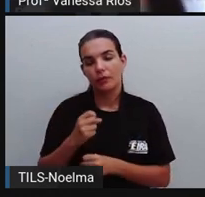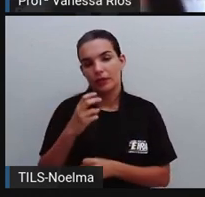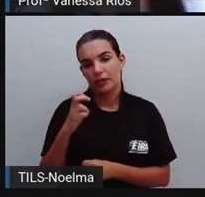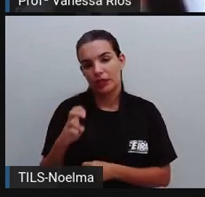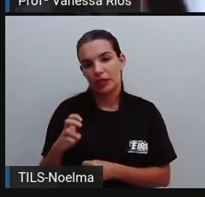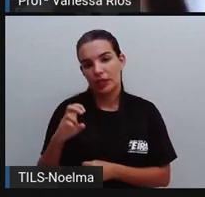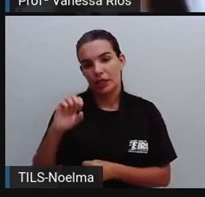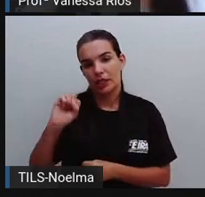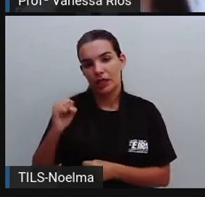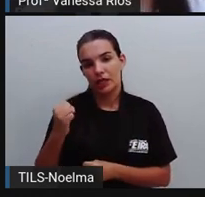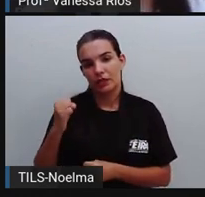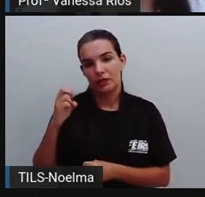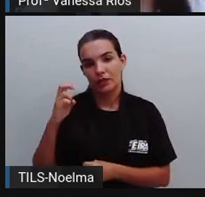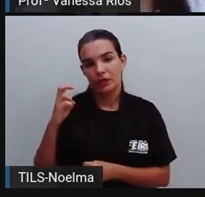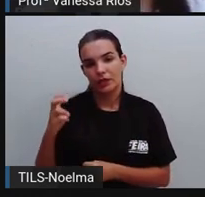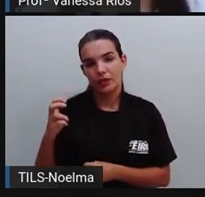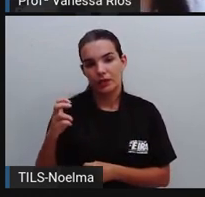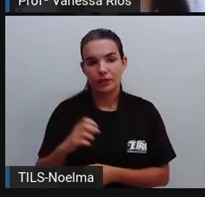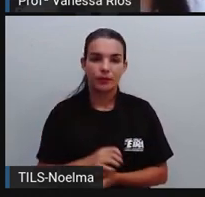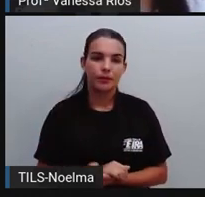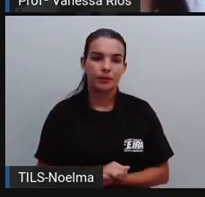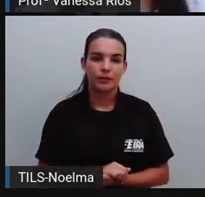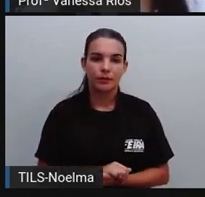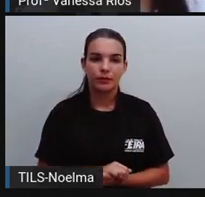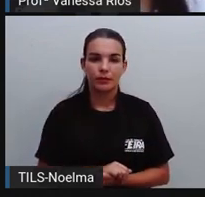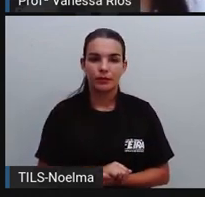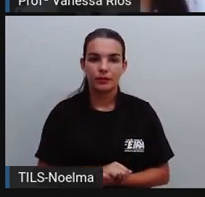resposta de 585.